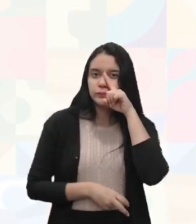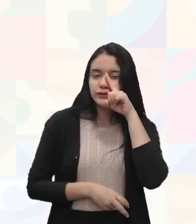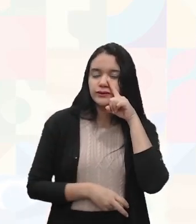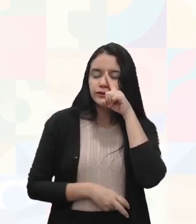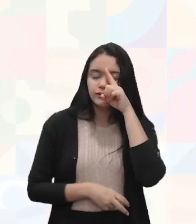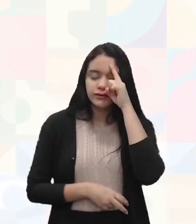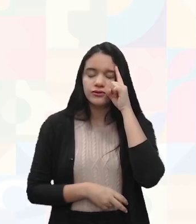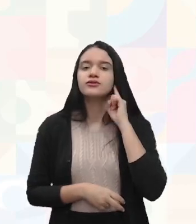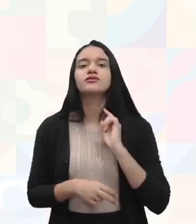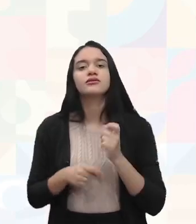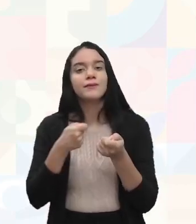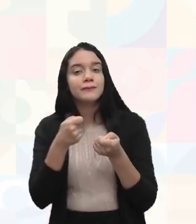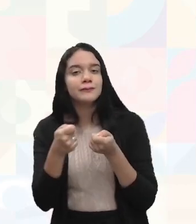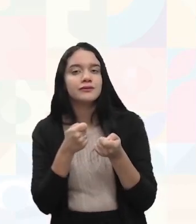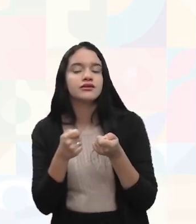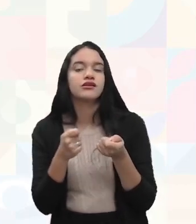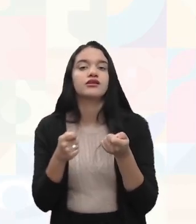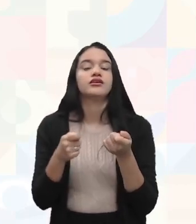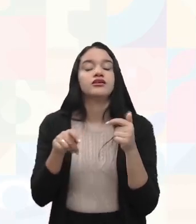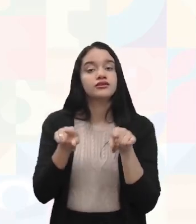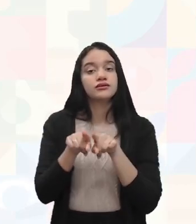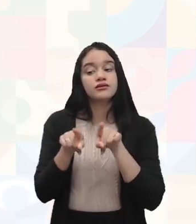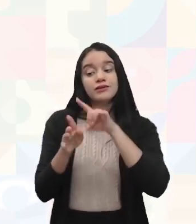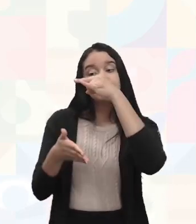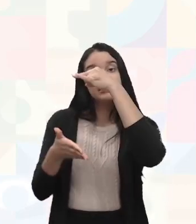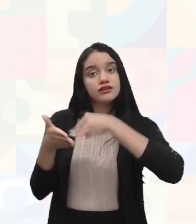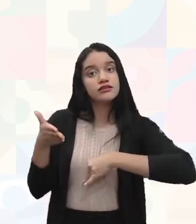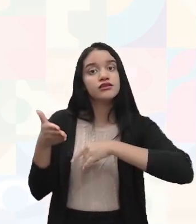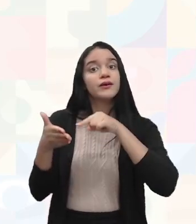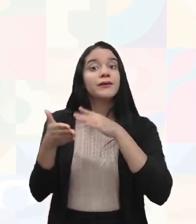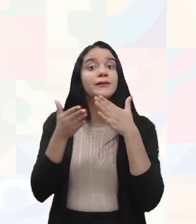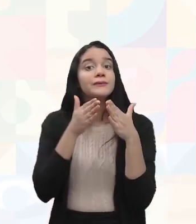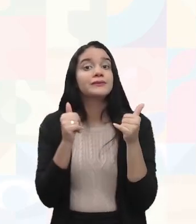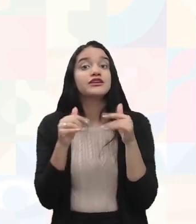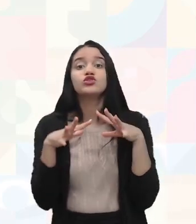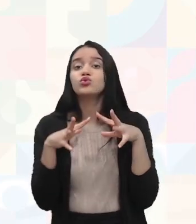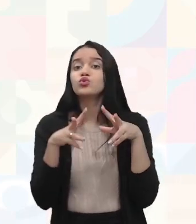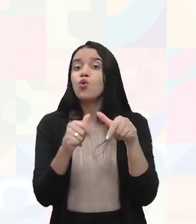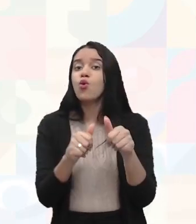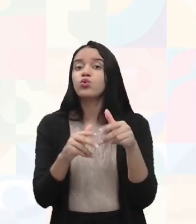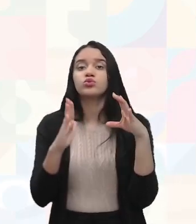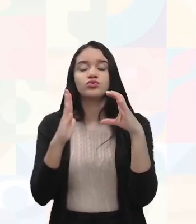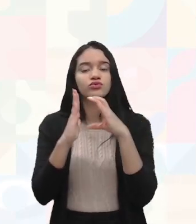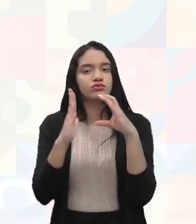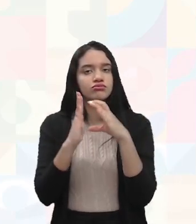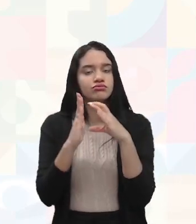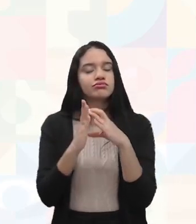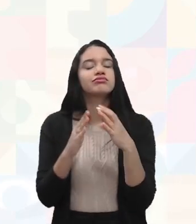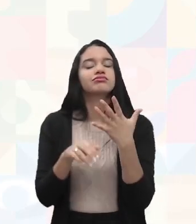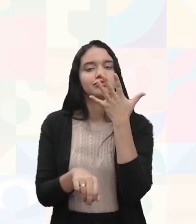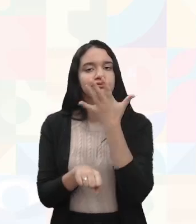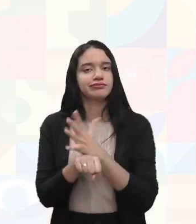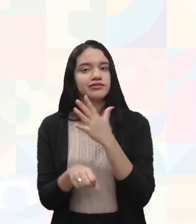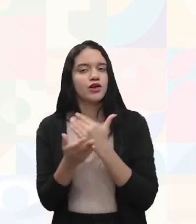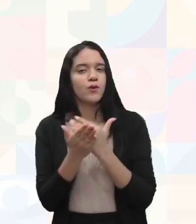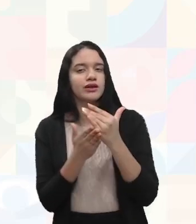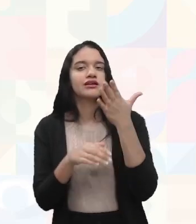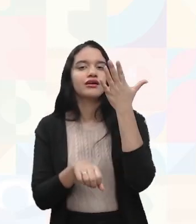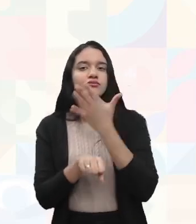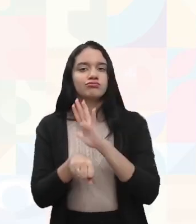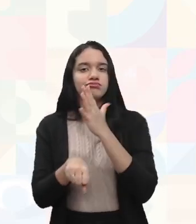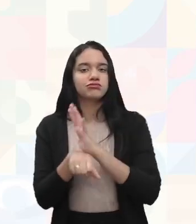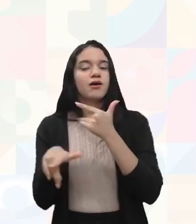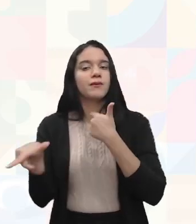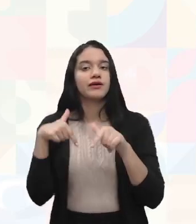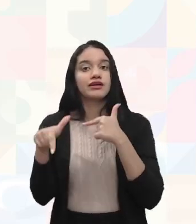as medidas de controle e nesse mesmo documento pedir para que todos os funcionários que vão executar a atividade, que eles